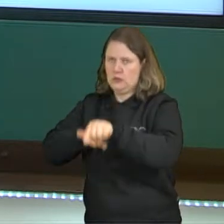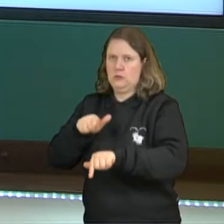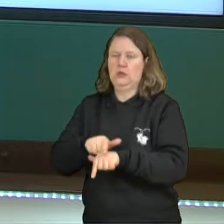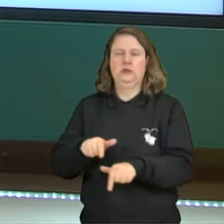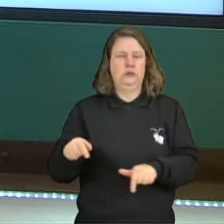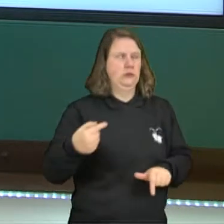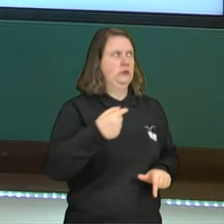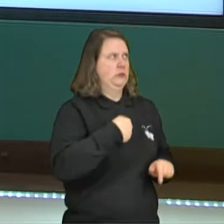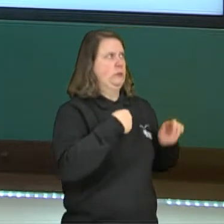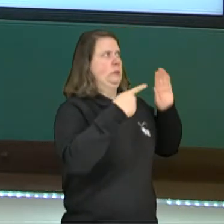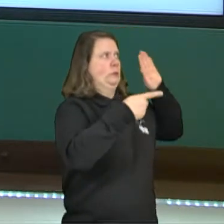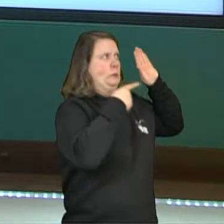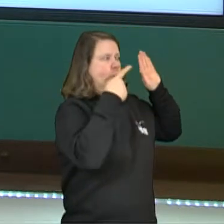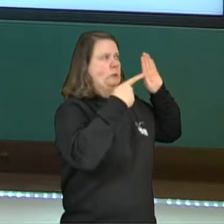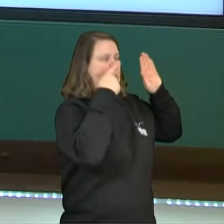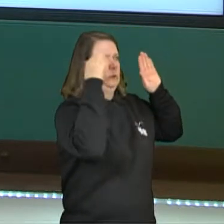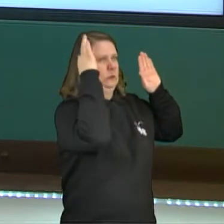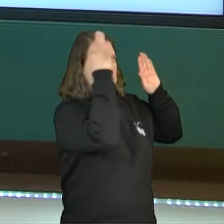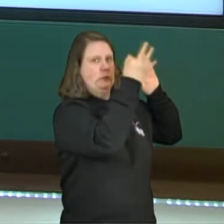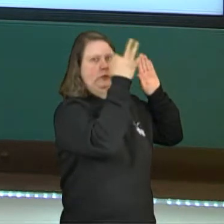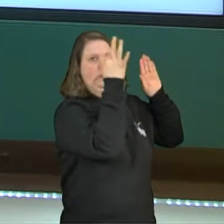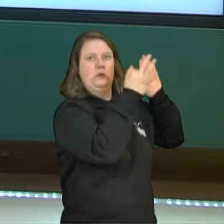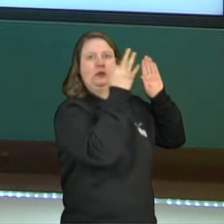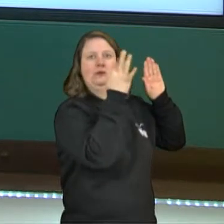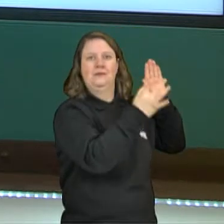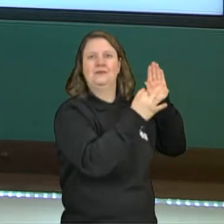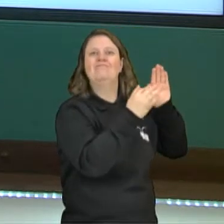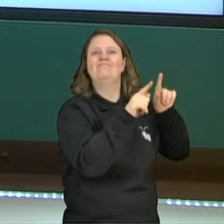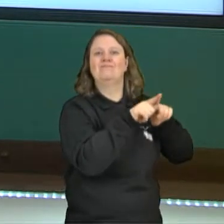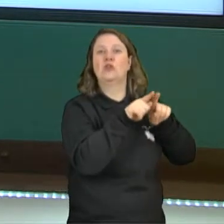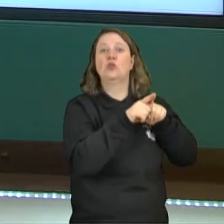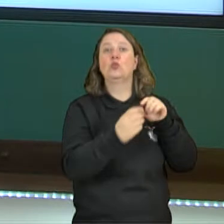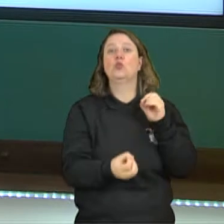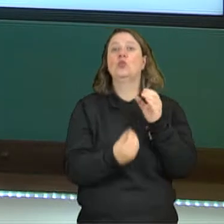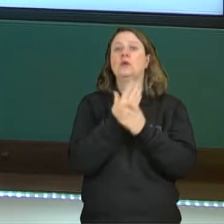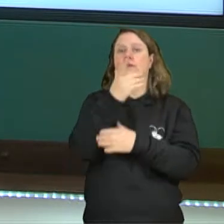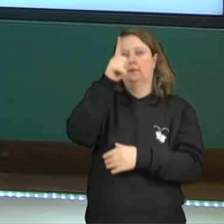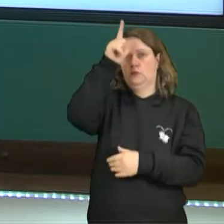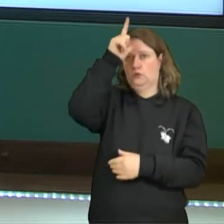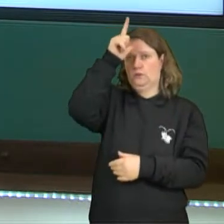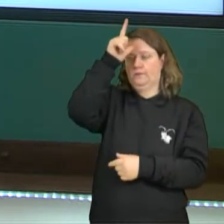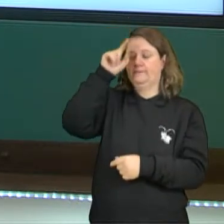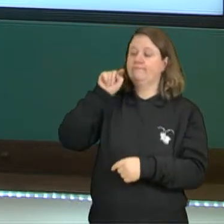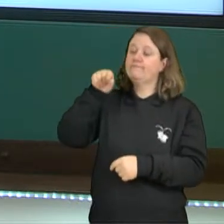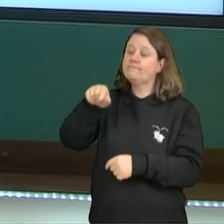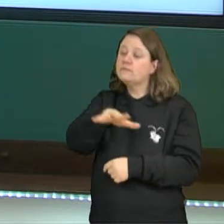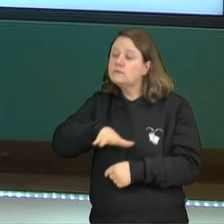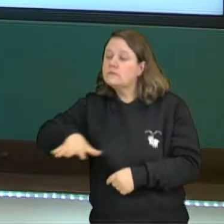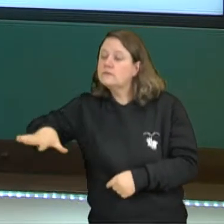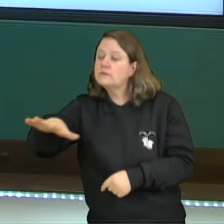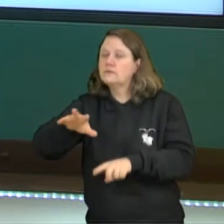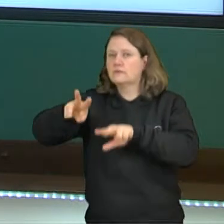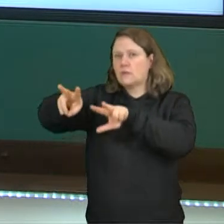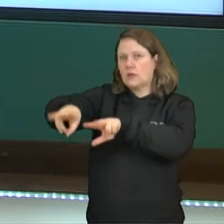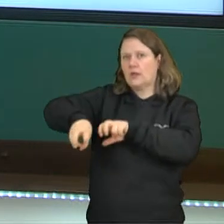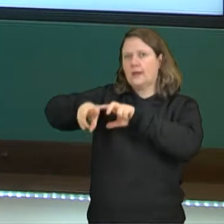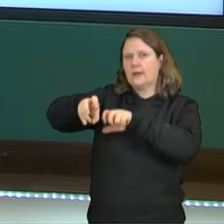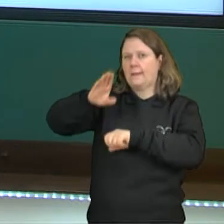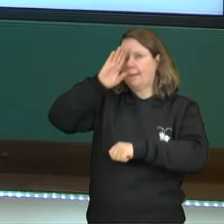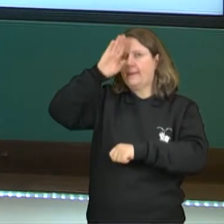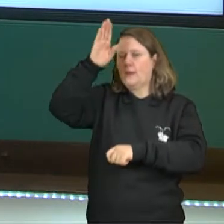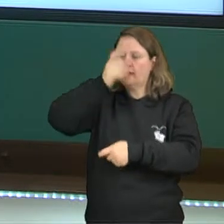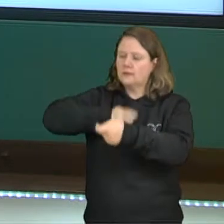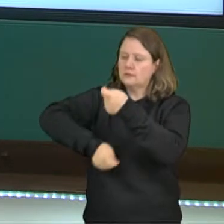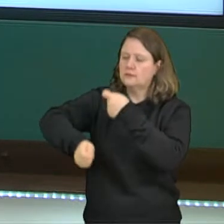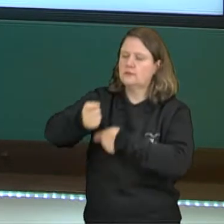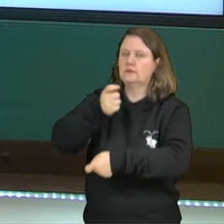juramento de fidelidade, comitatus, origem germânica. E a agricultura como a principal atividade econômica. Aqui a gente